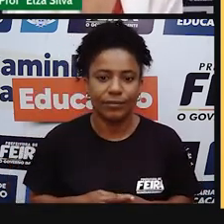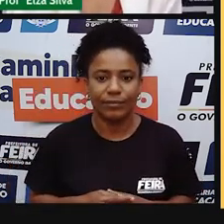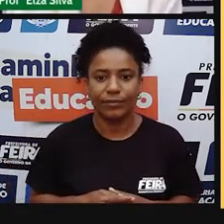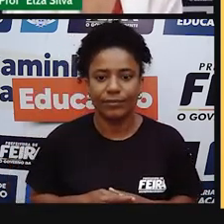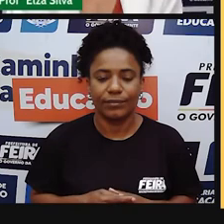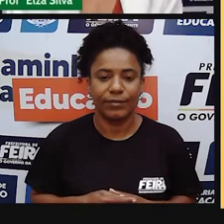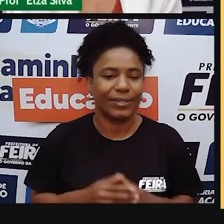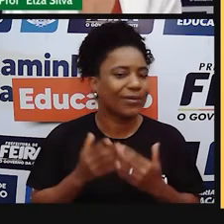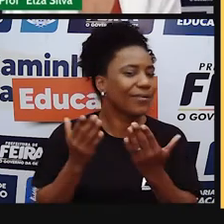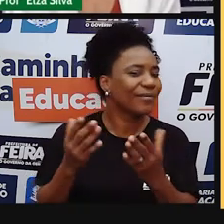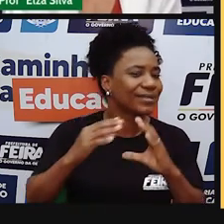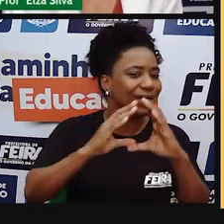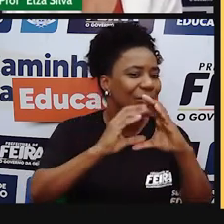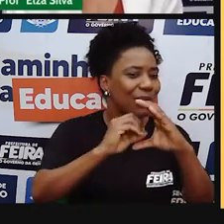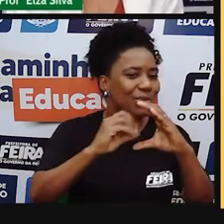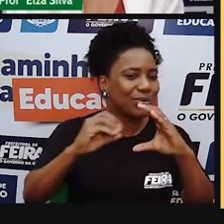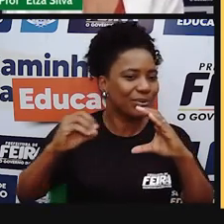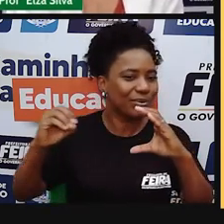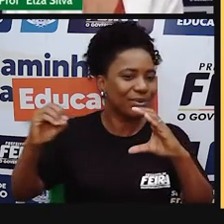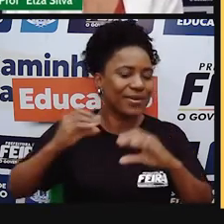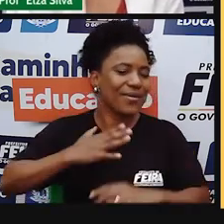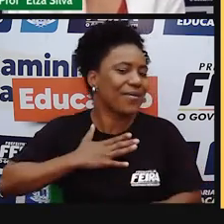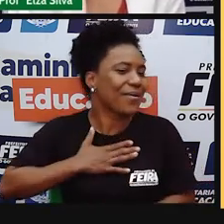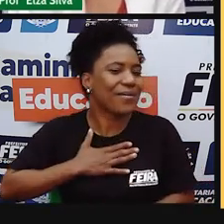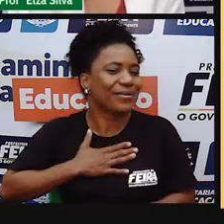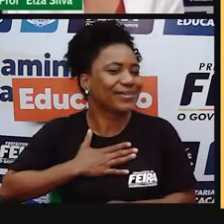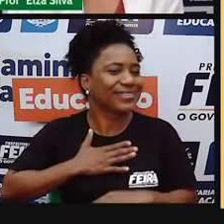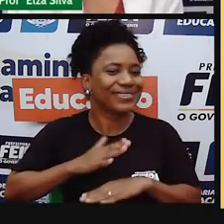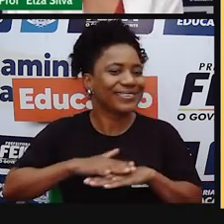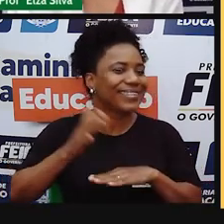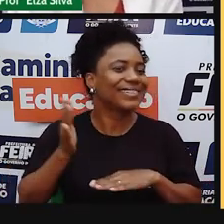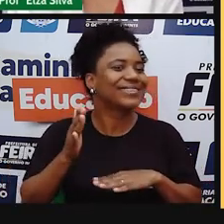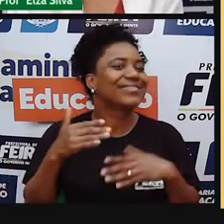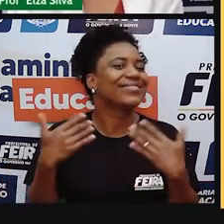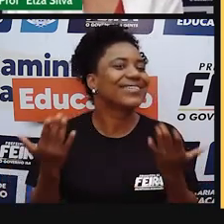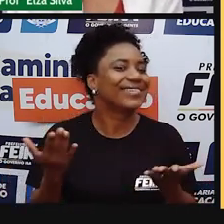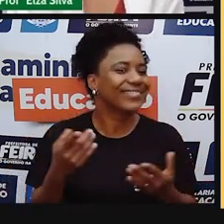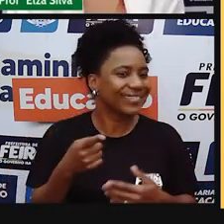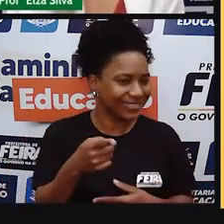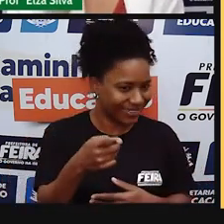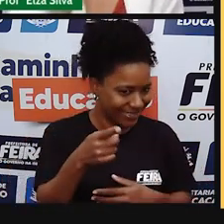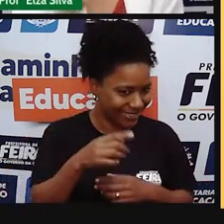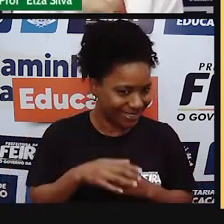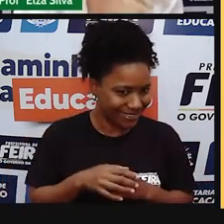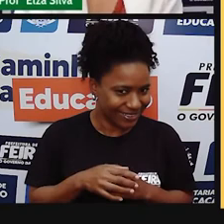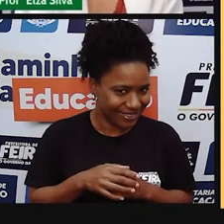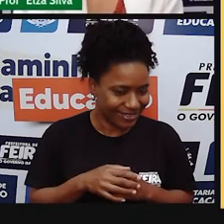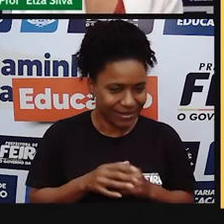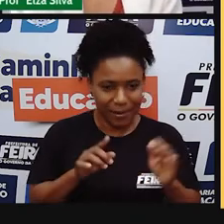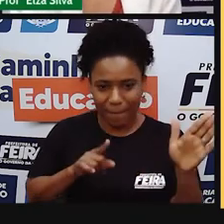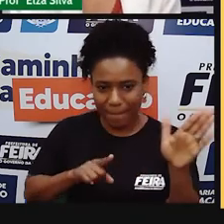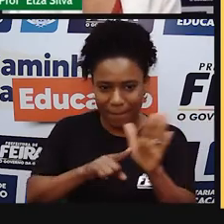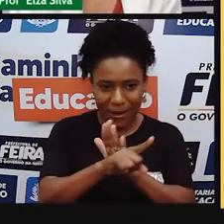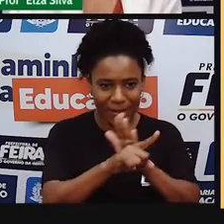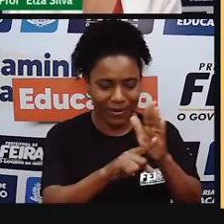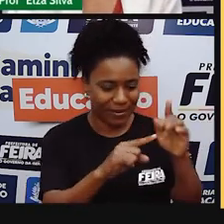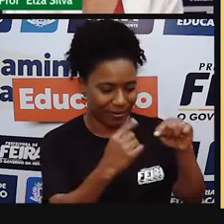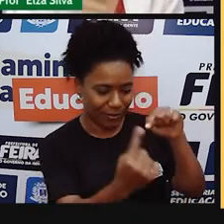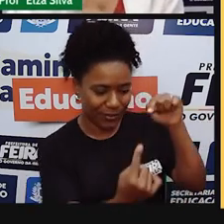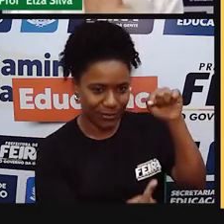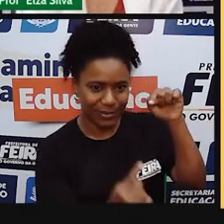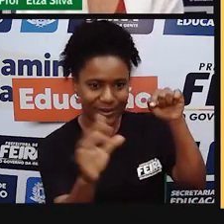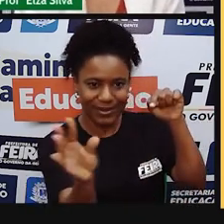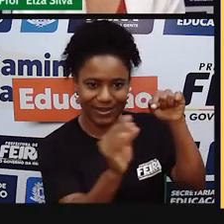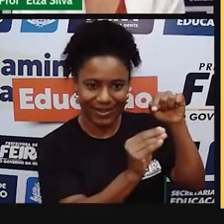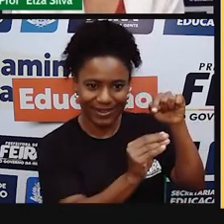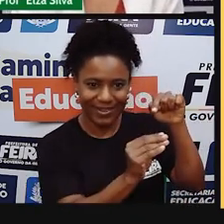emoticons? Qual é seu emoticons favorito? Escreva aí esta pergunta no seu caderno